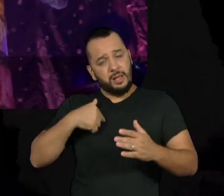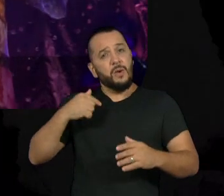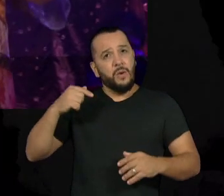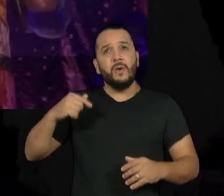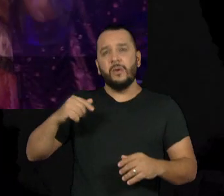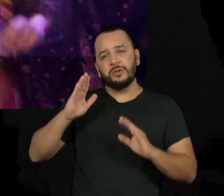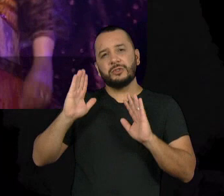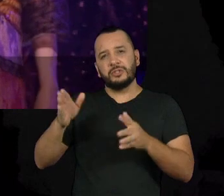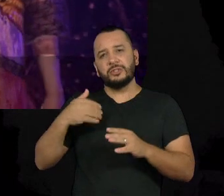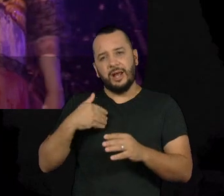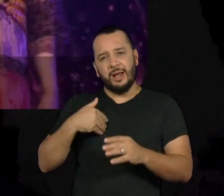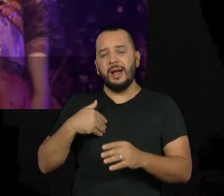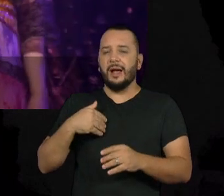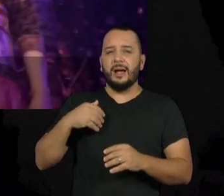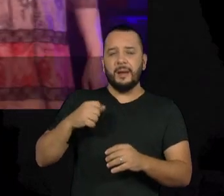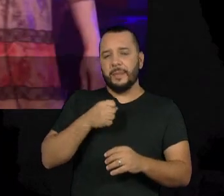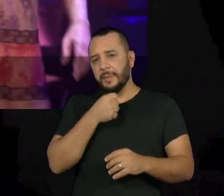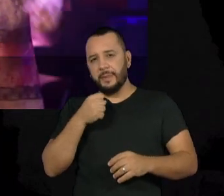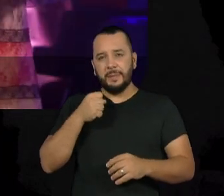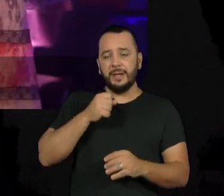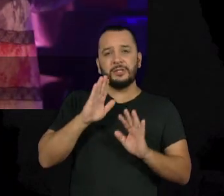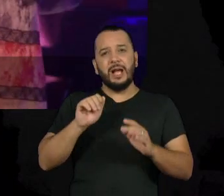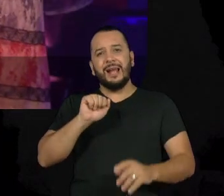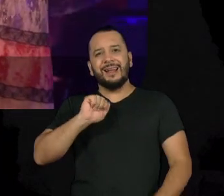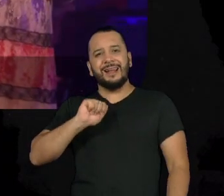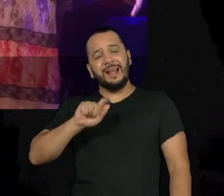analisando a obra de Gal que eu pude